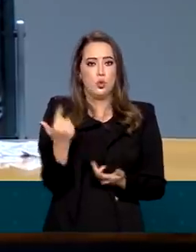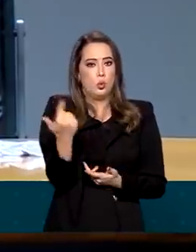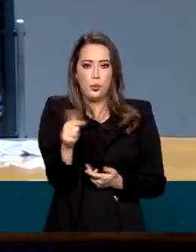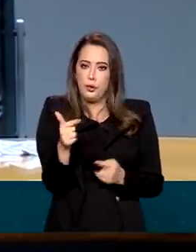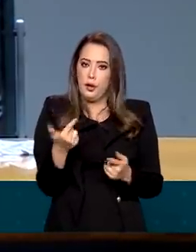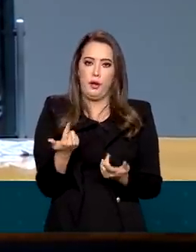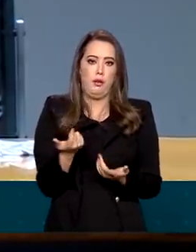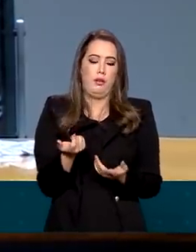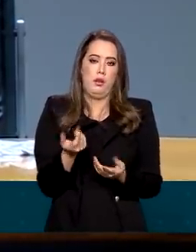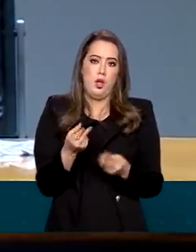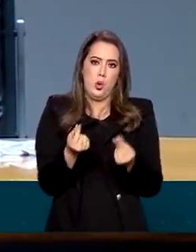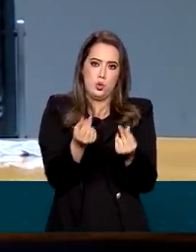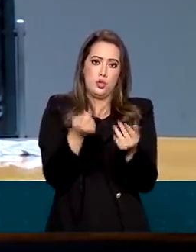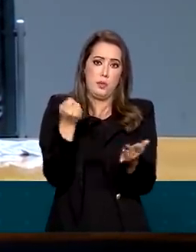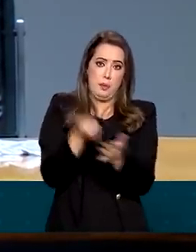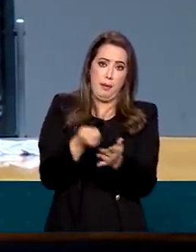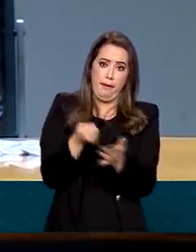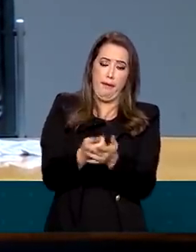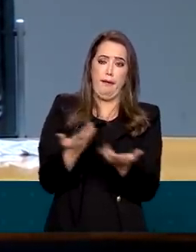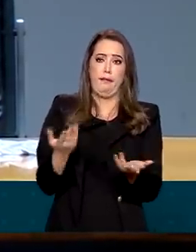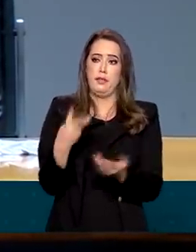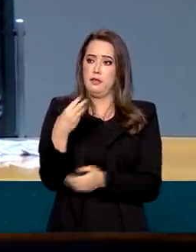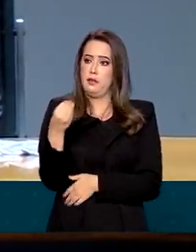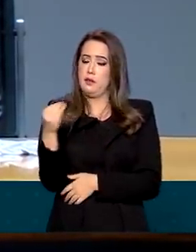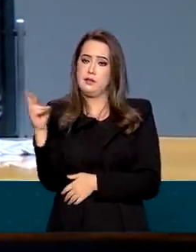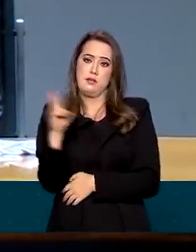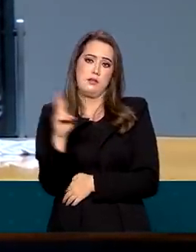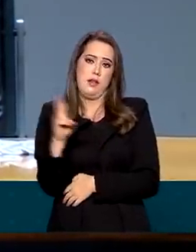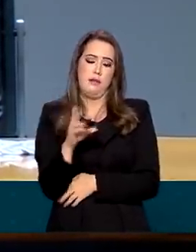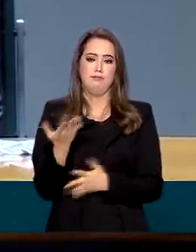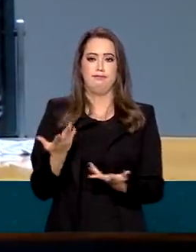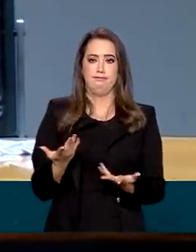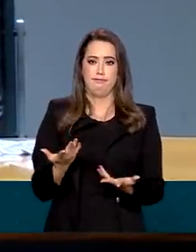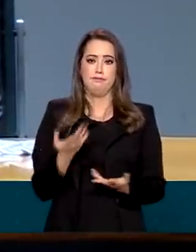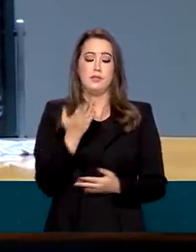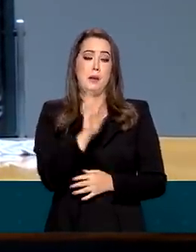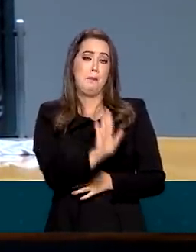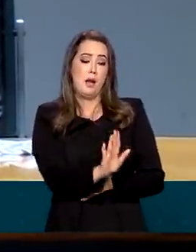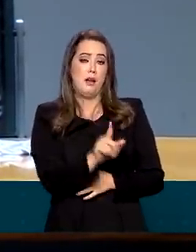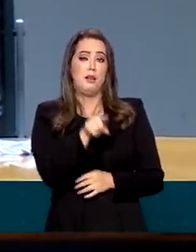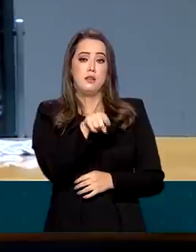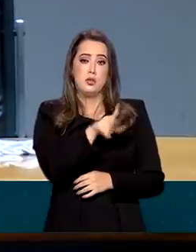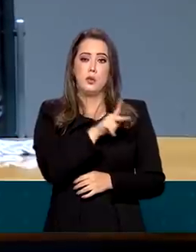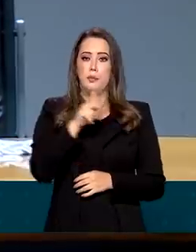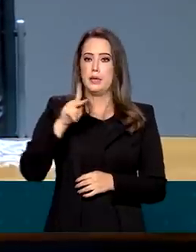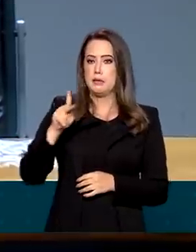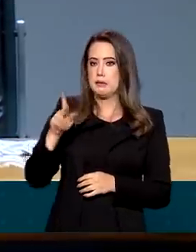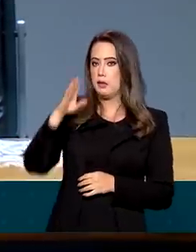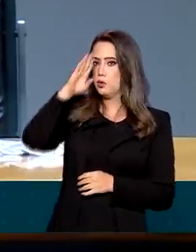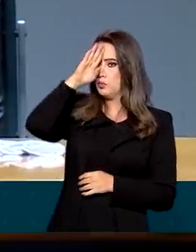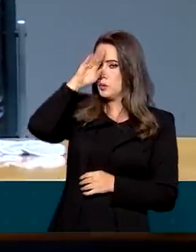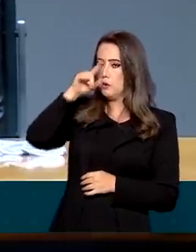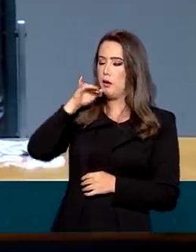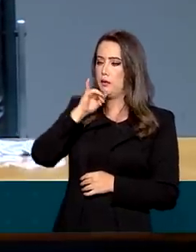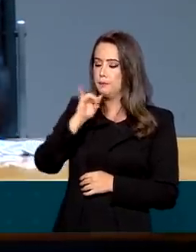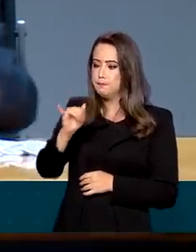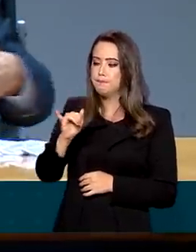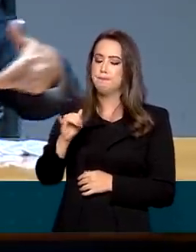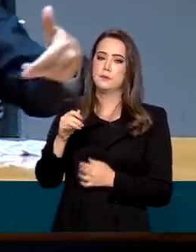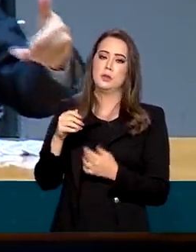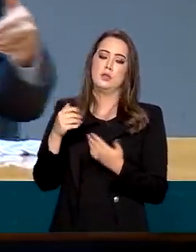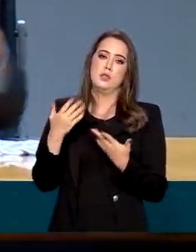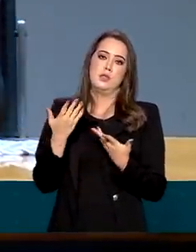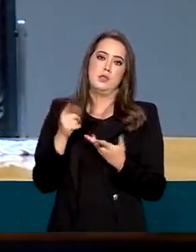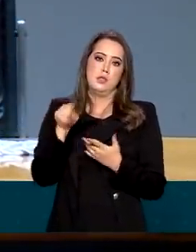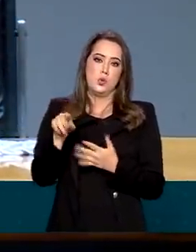para pagar mais aqueles 300. A desvantagem é que perdemos a fonte. Mas, o presidente chamou a atenção e aí ele